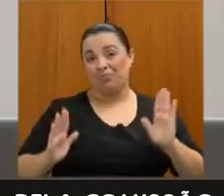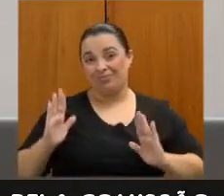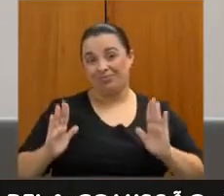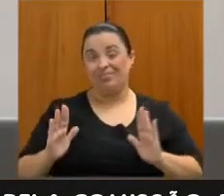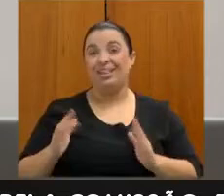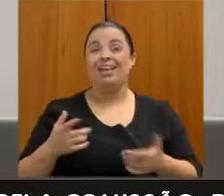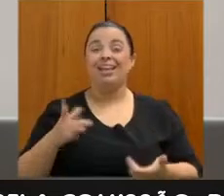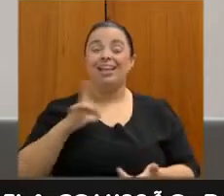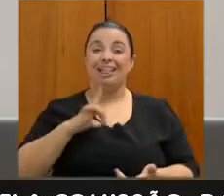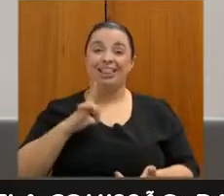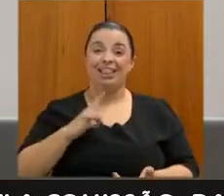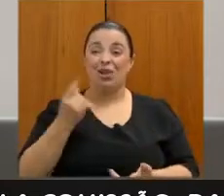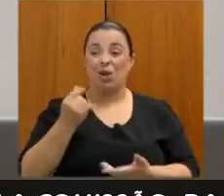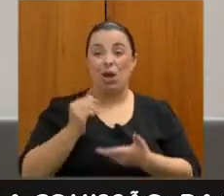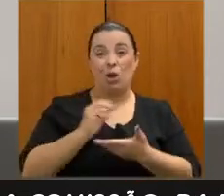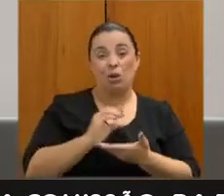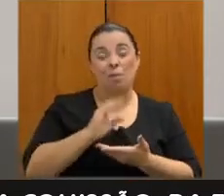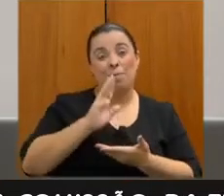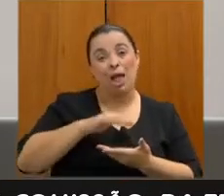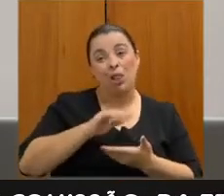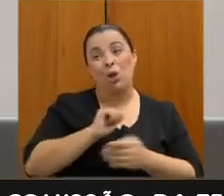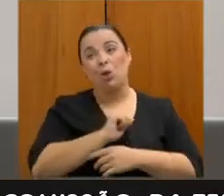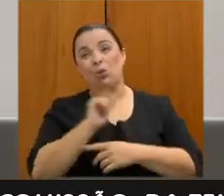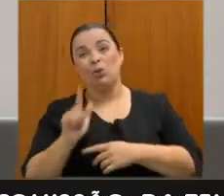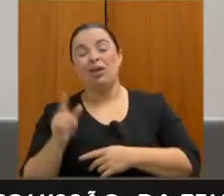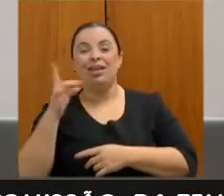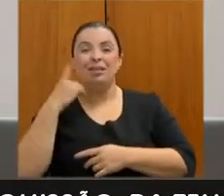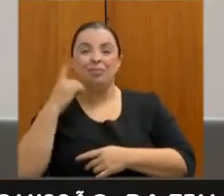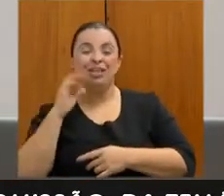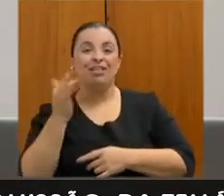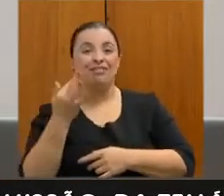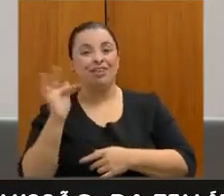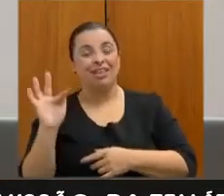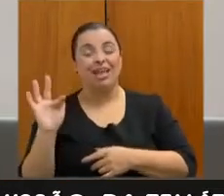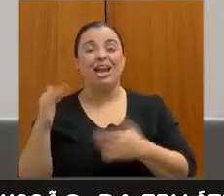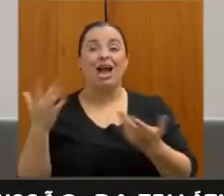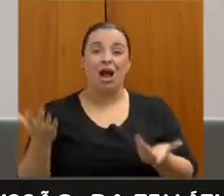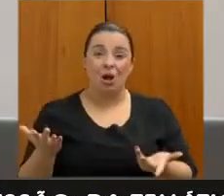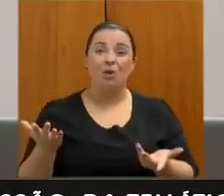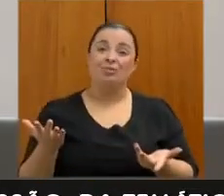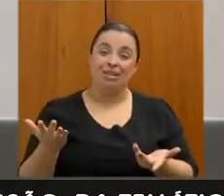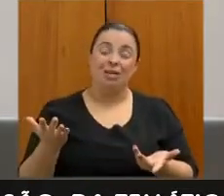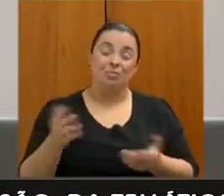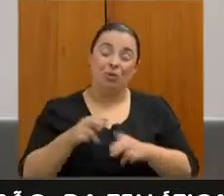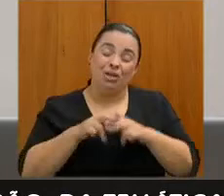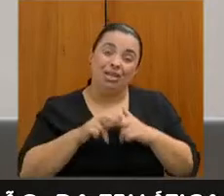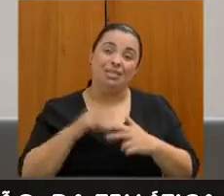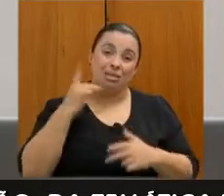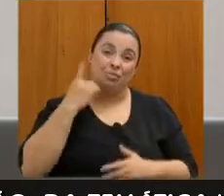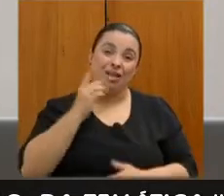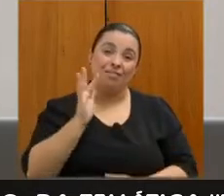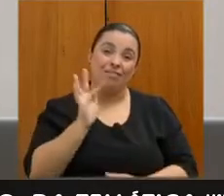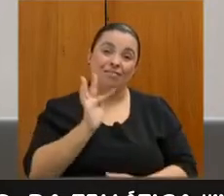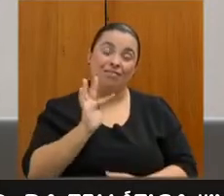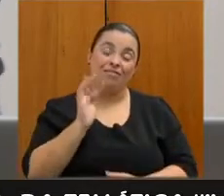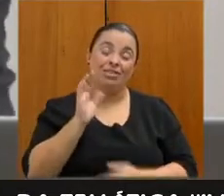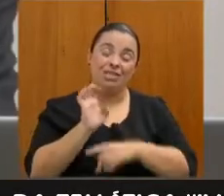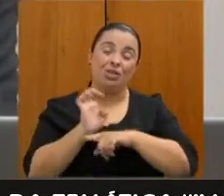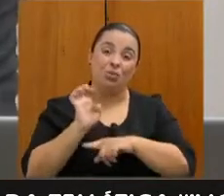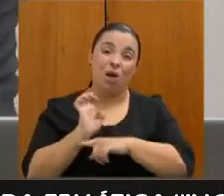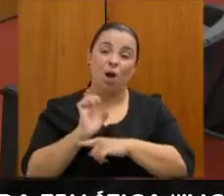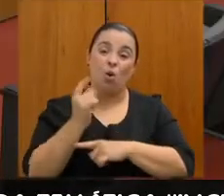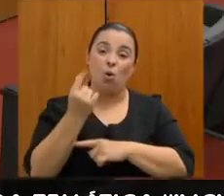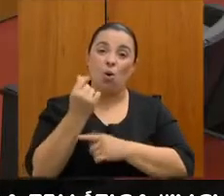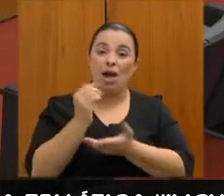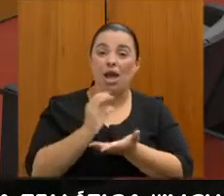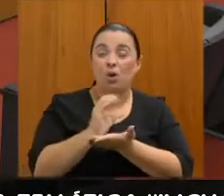os deputados federais, o deputado estadual tem um recurso bem menor, mas o que eu posso fazer eu tenho feito pelas APAES, só esse ano, então conseguimos